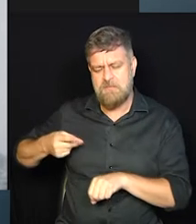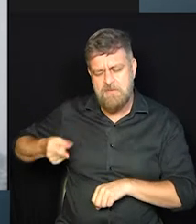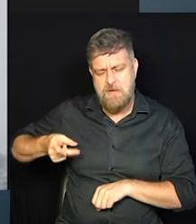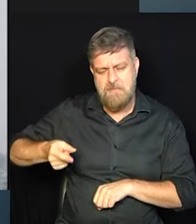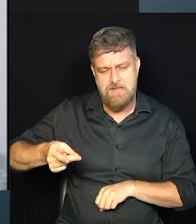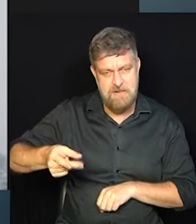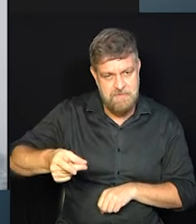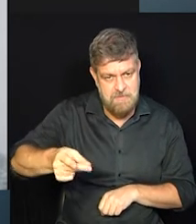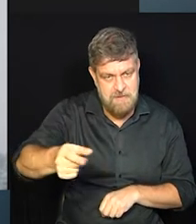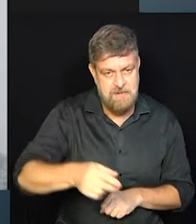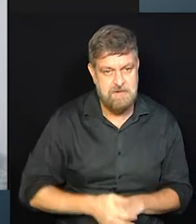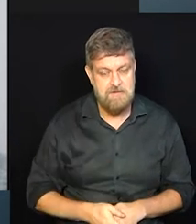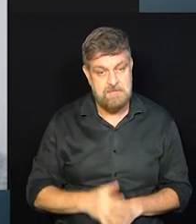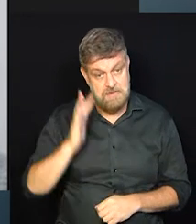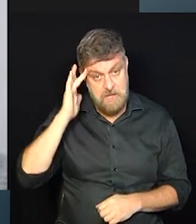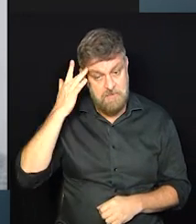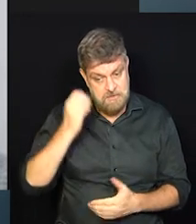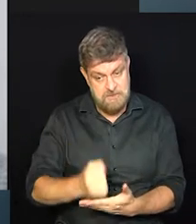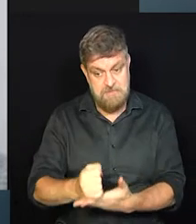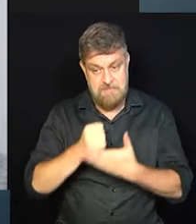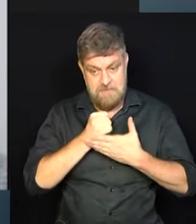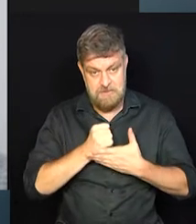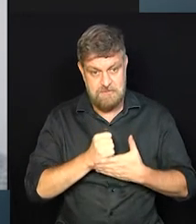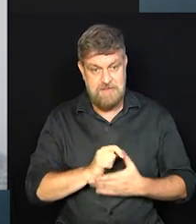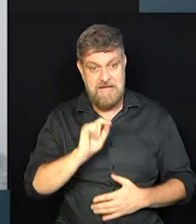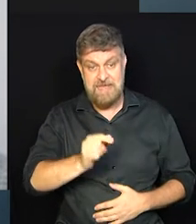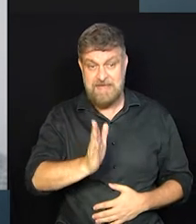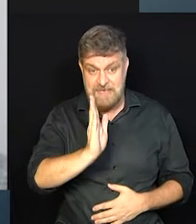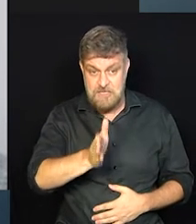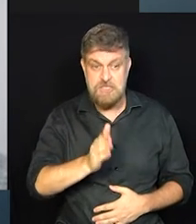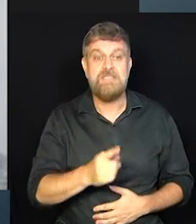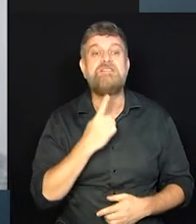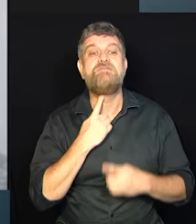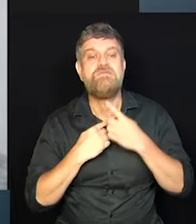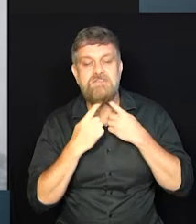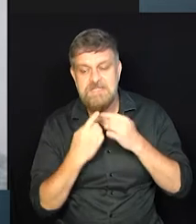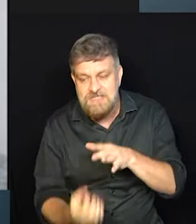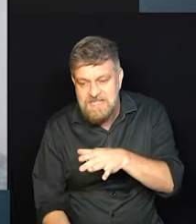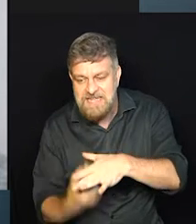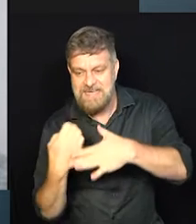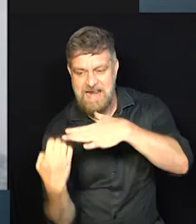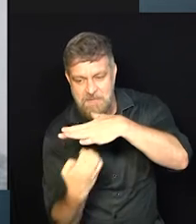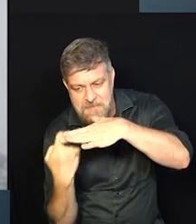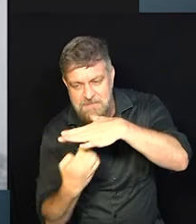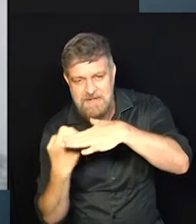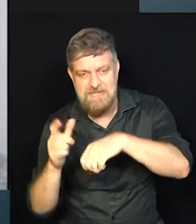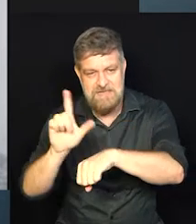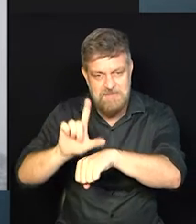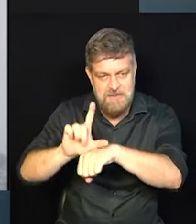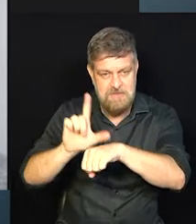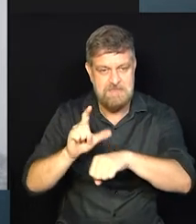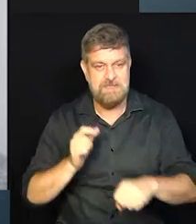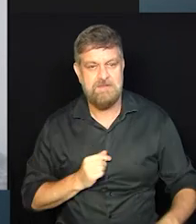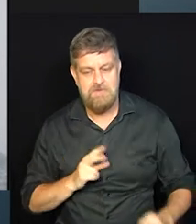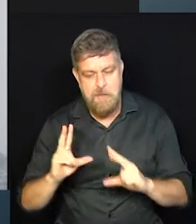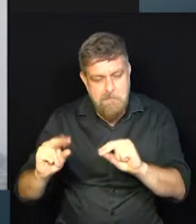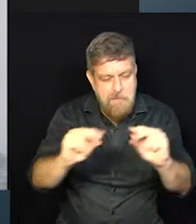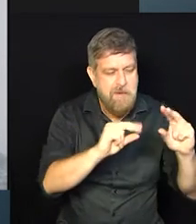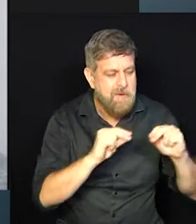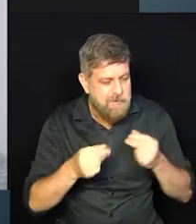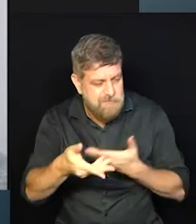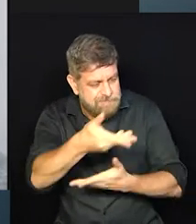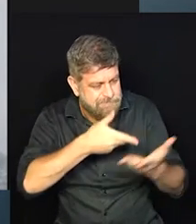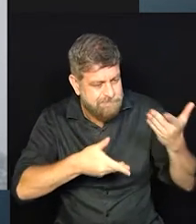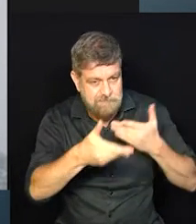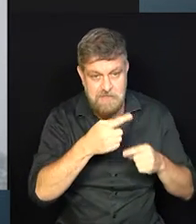conciliar uma coisa com a outra, eu acho que isso ajuda muito para quem já tem um negócio ou quer abrir um negócio, né? A gente precisa do trabalho, hoje em dia, do boca a boca, principalmente